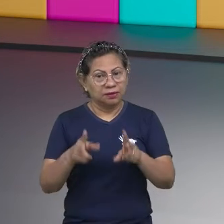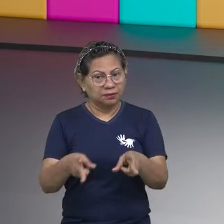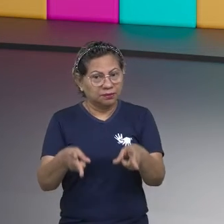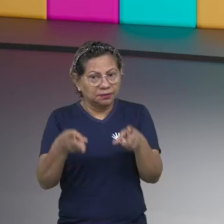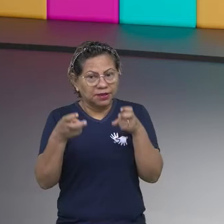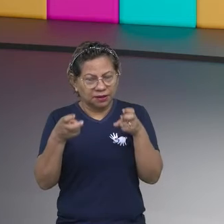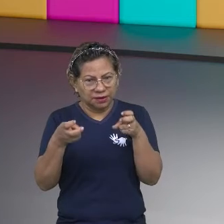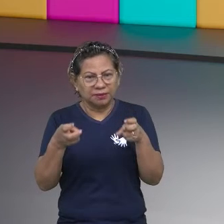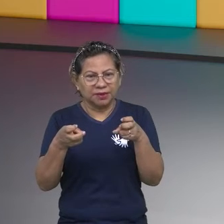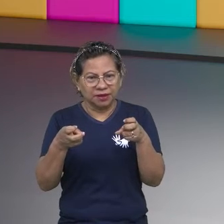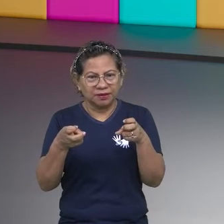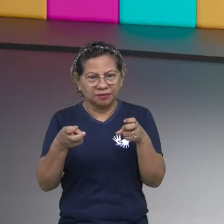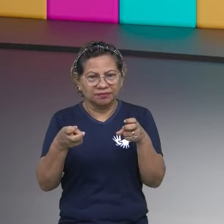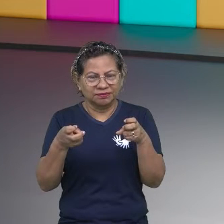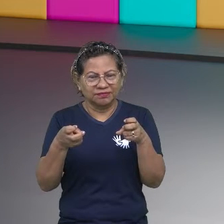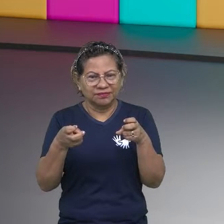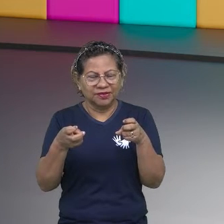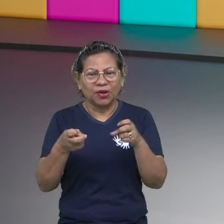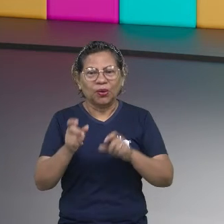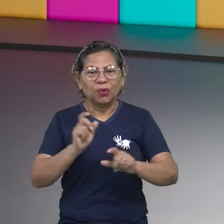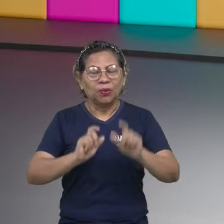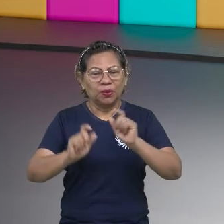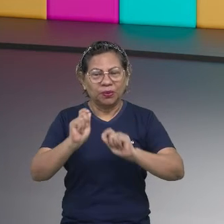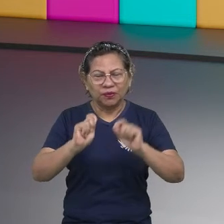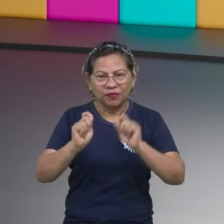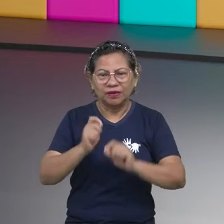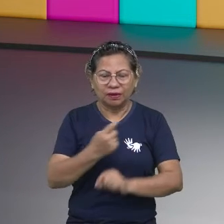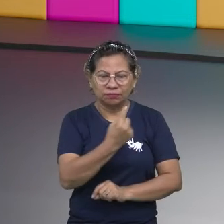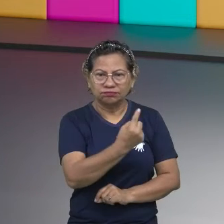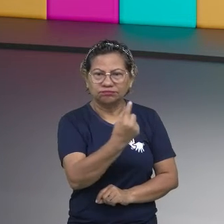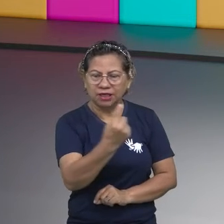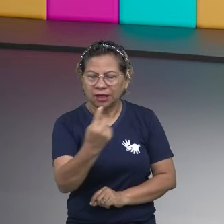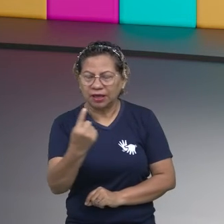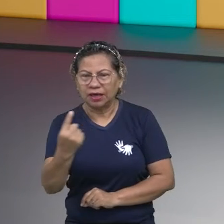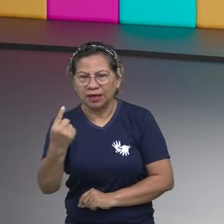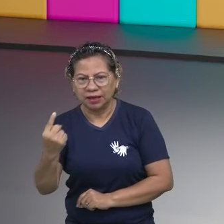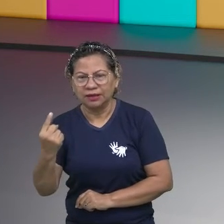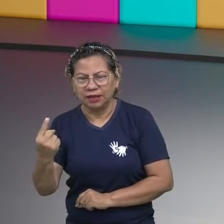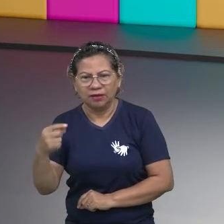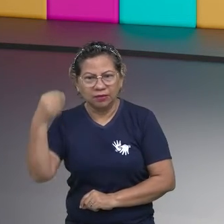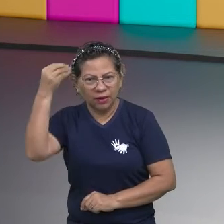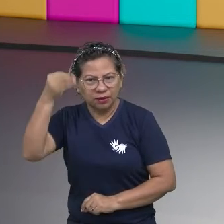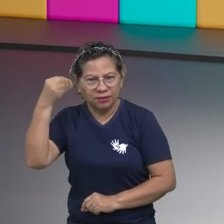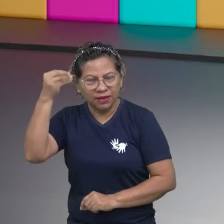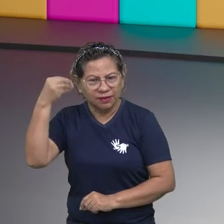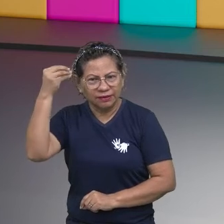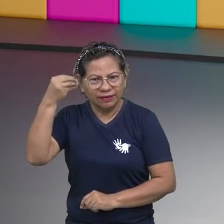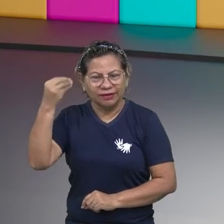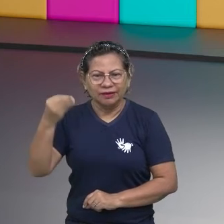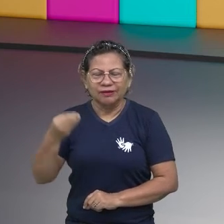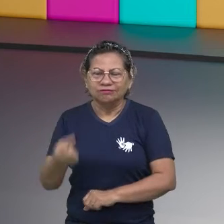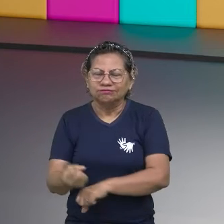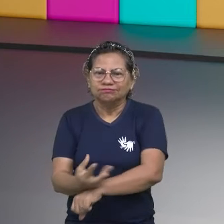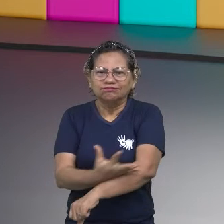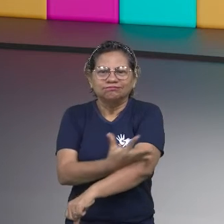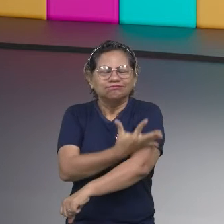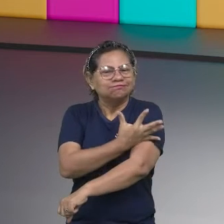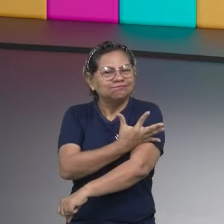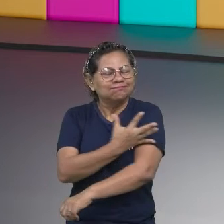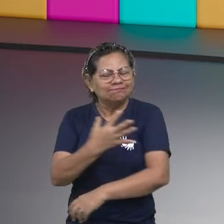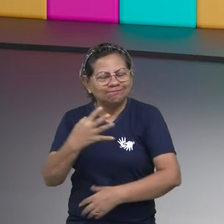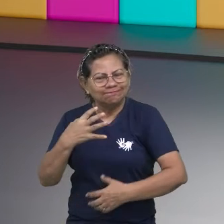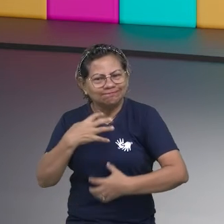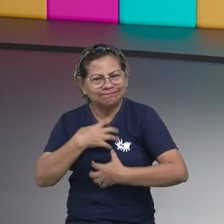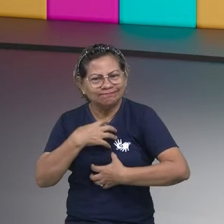Em comum. Qual foi a fala de cada um, cada depoimento? Super emocionante. Fiquei super emocionada com os